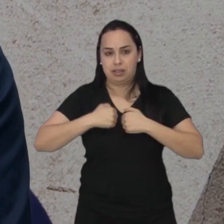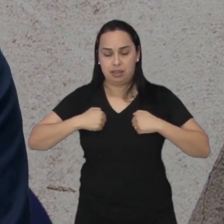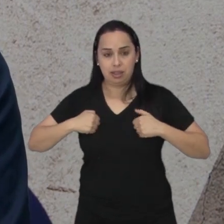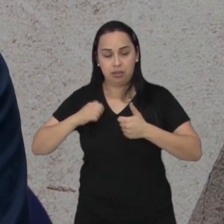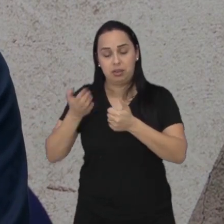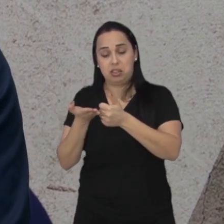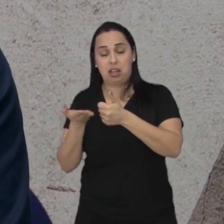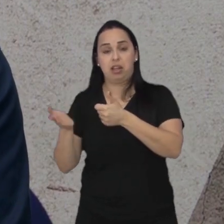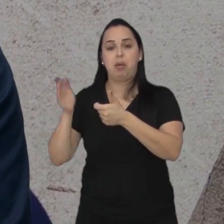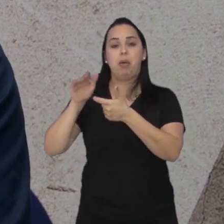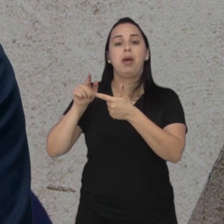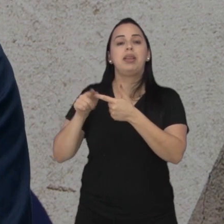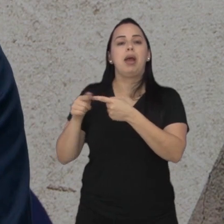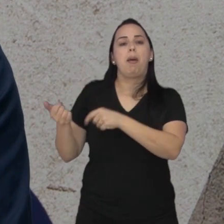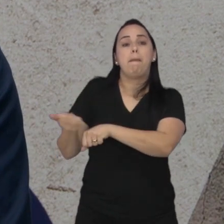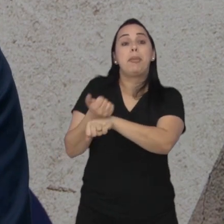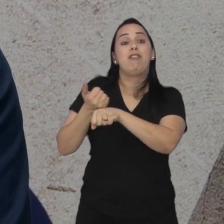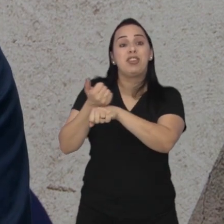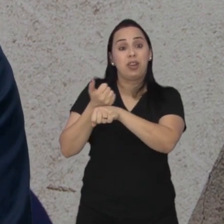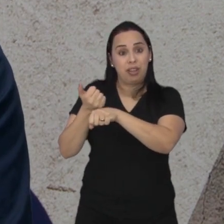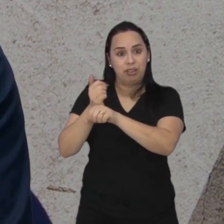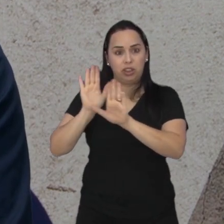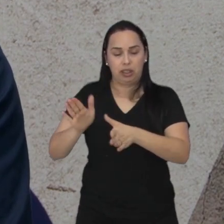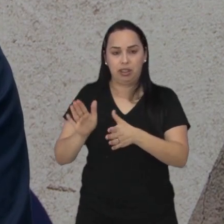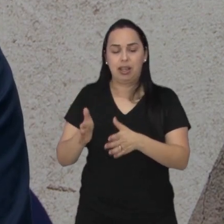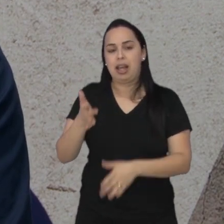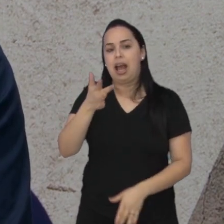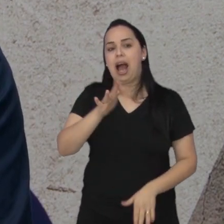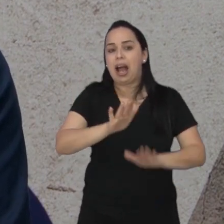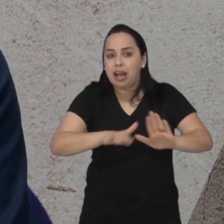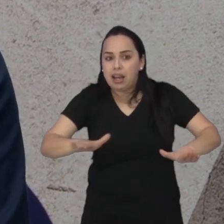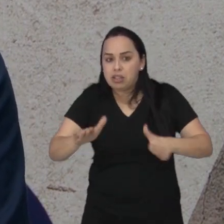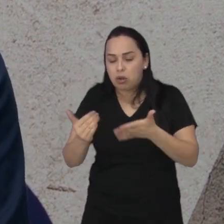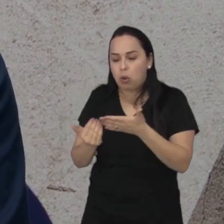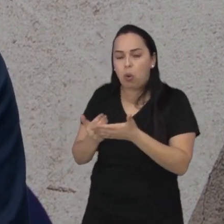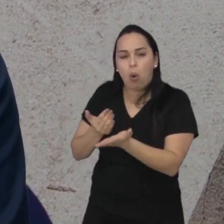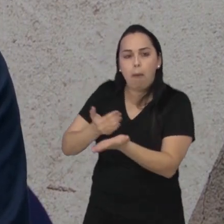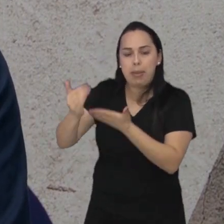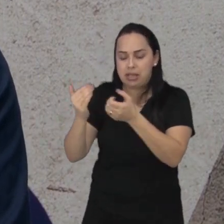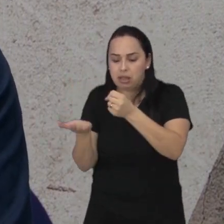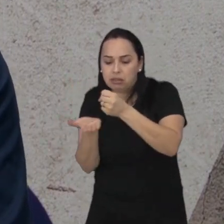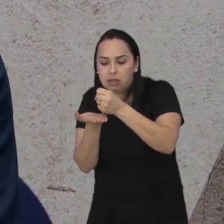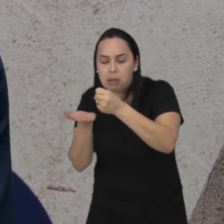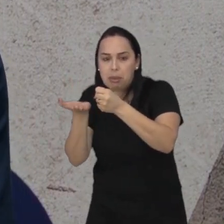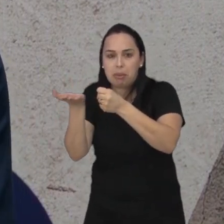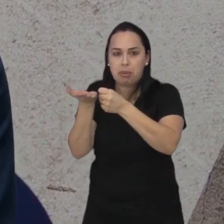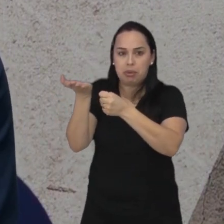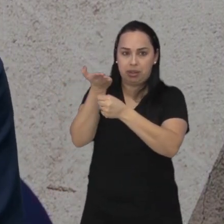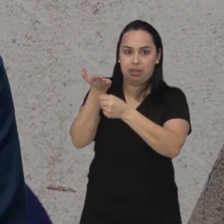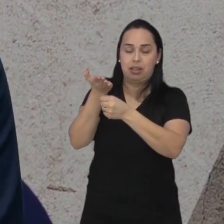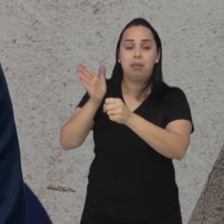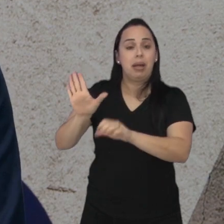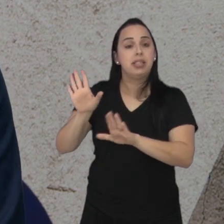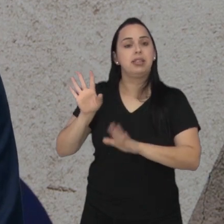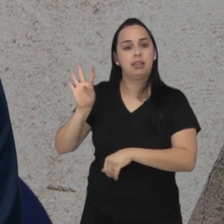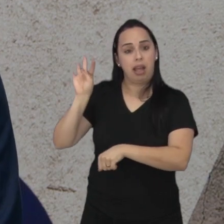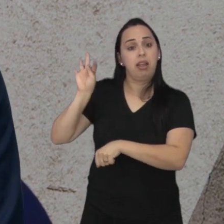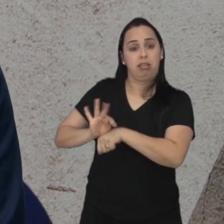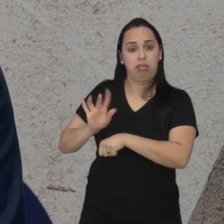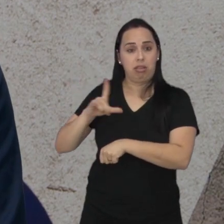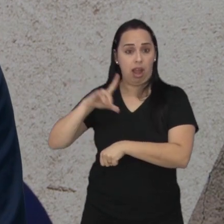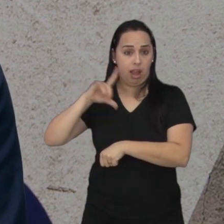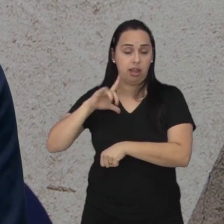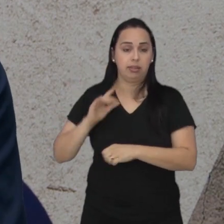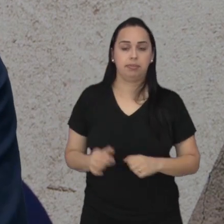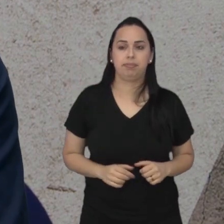cidadão e tem o alto rendimento. às vezes, essa criança começa ali nas escolinhas e ela faz essa transição. Quem vai atuar com essas crianças é o